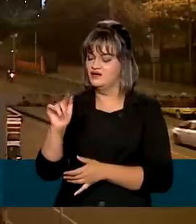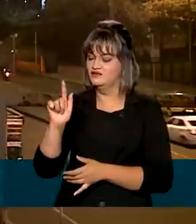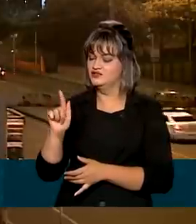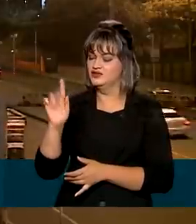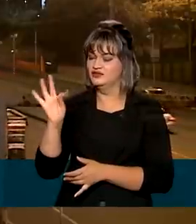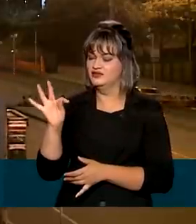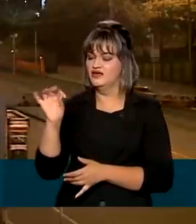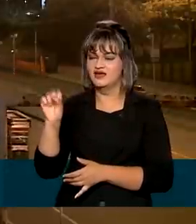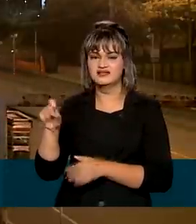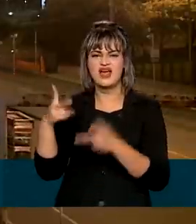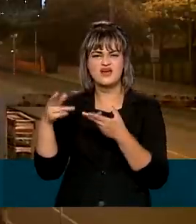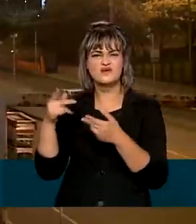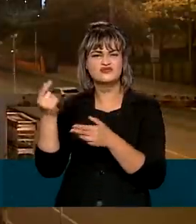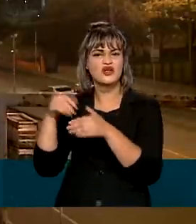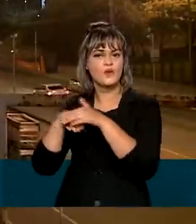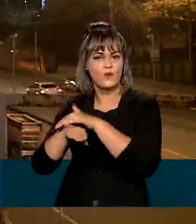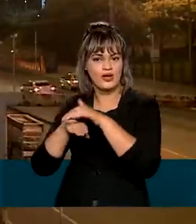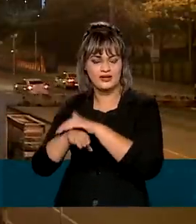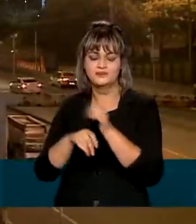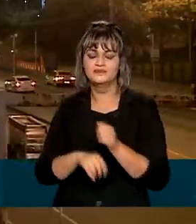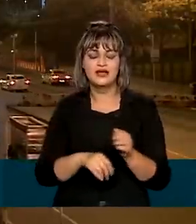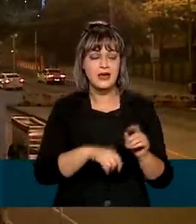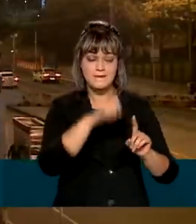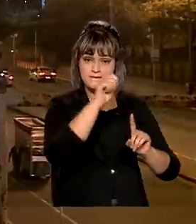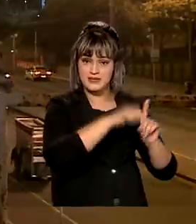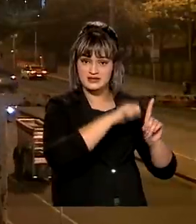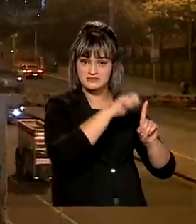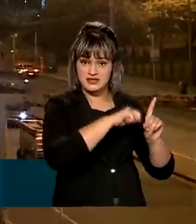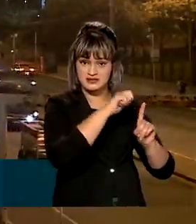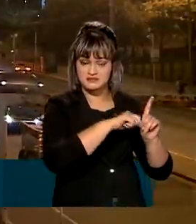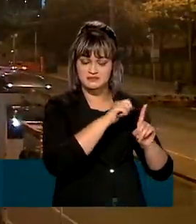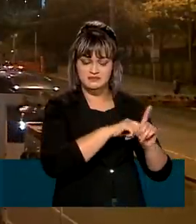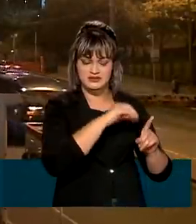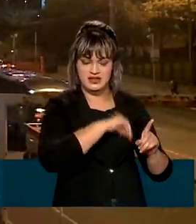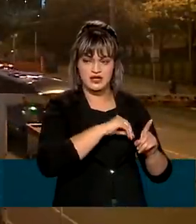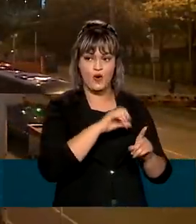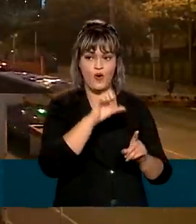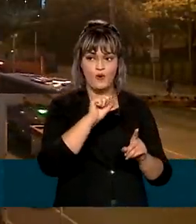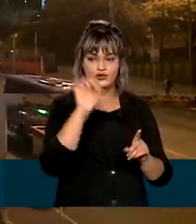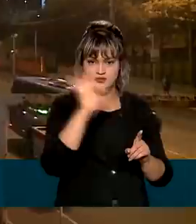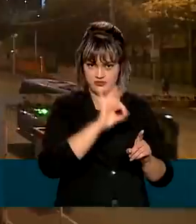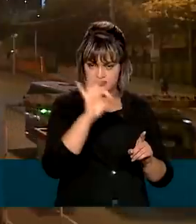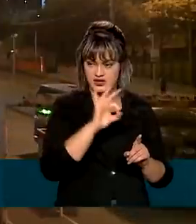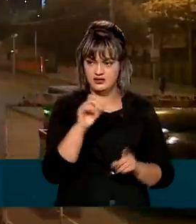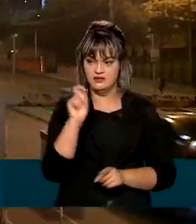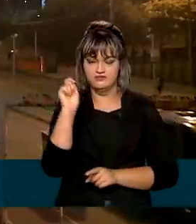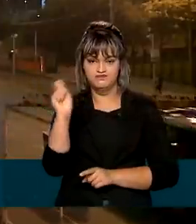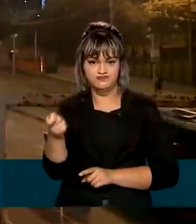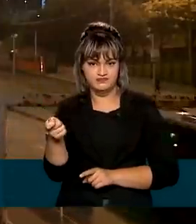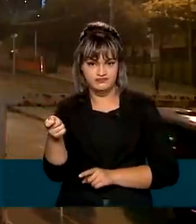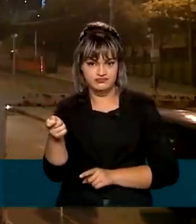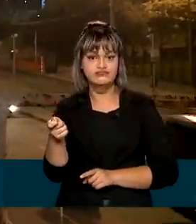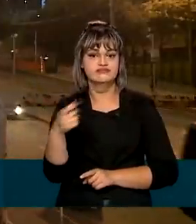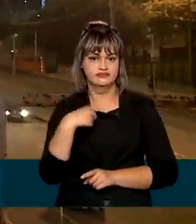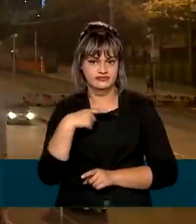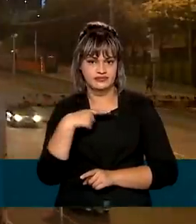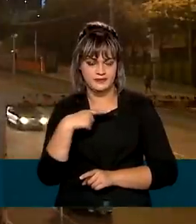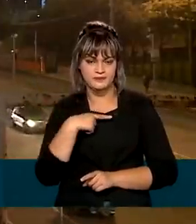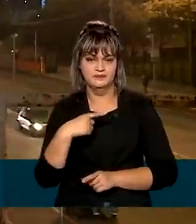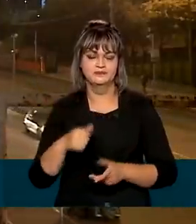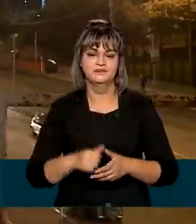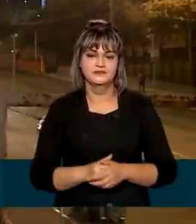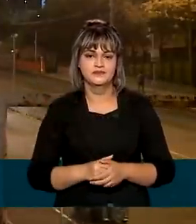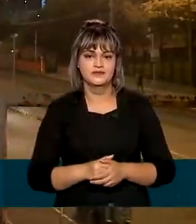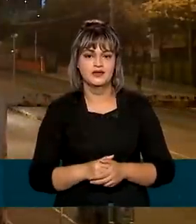trabalhador. Todo mês, o empregador deve depositar 8% do salário em uma conta vinculada ao